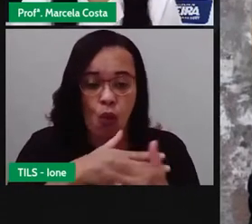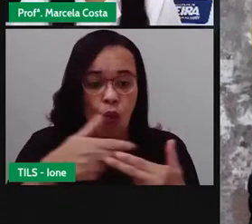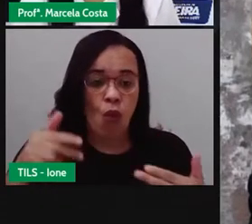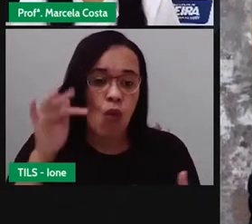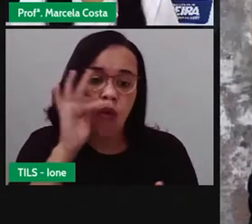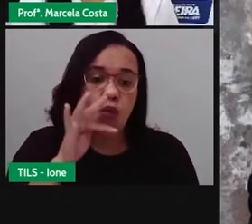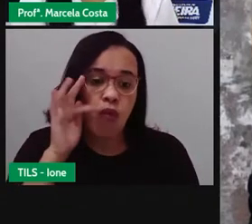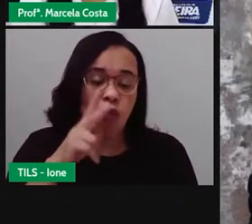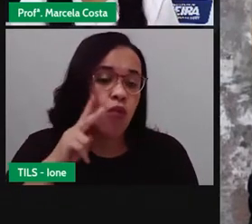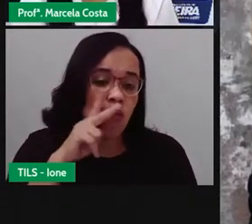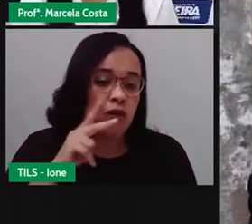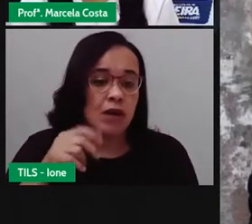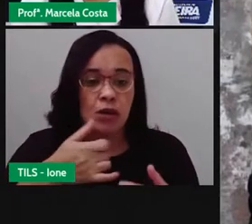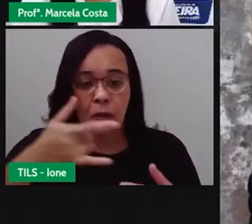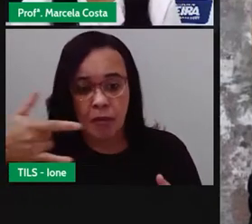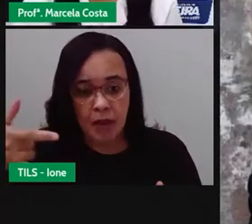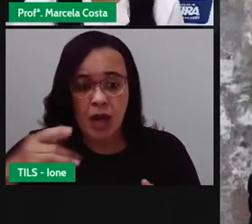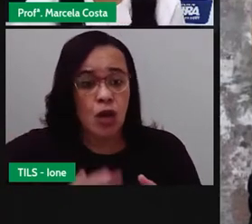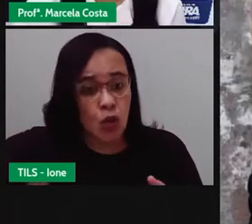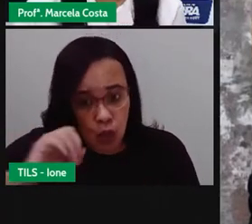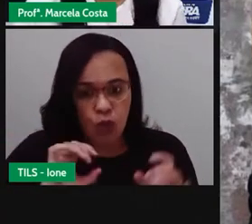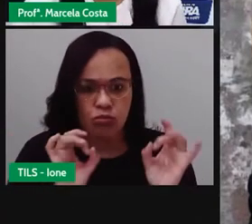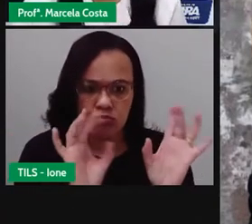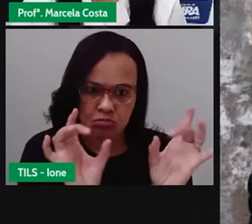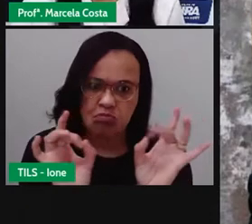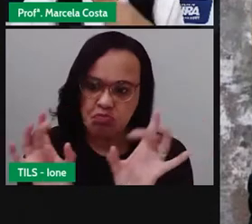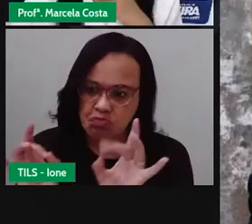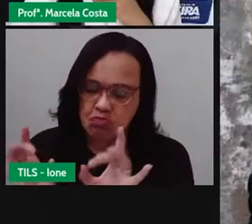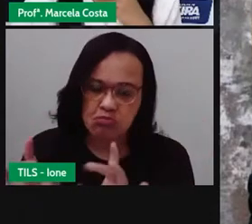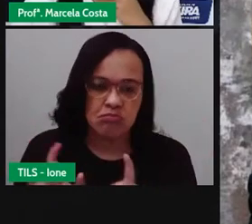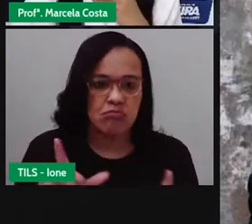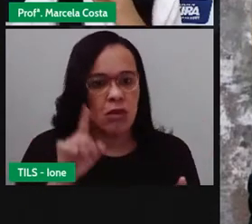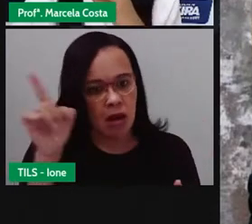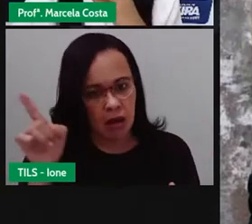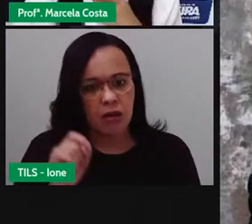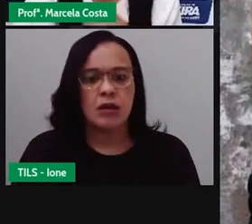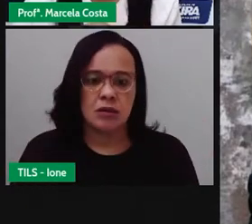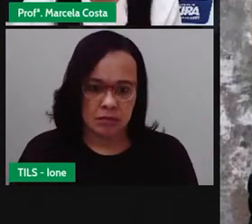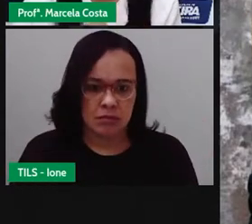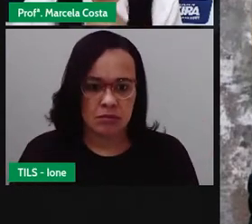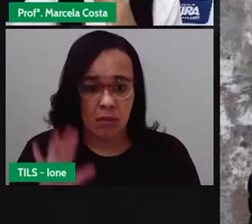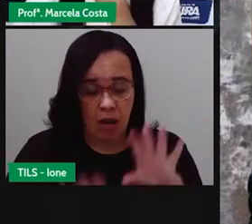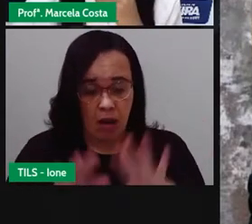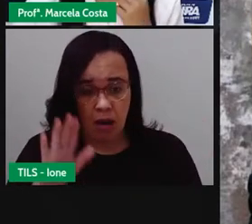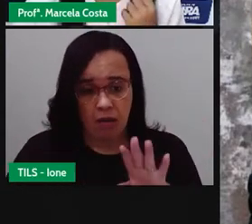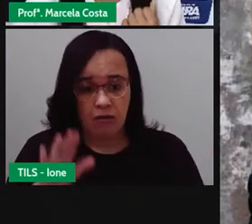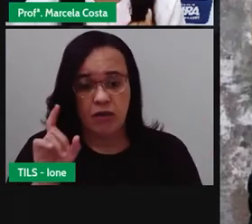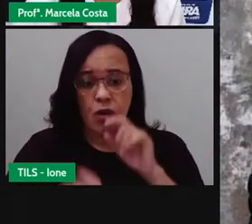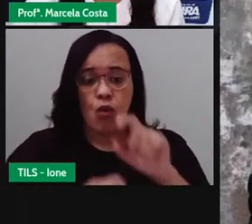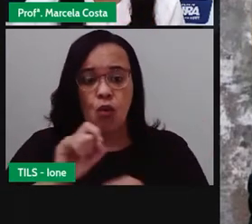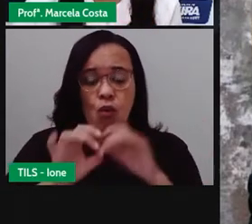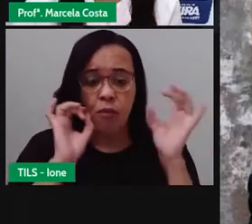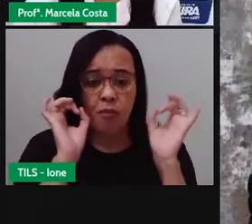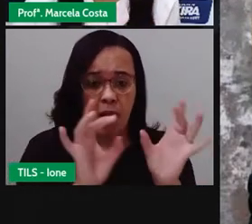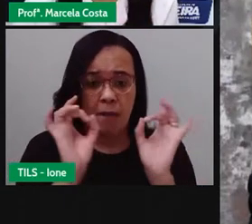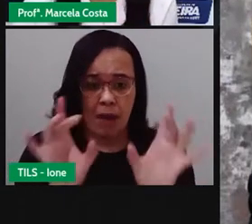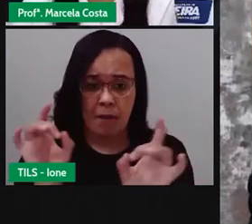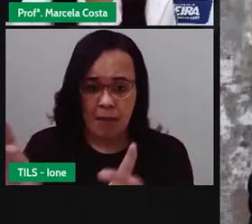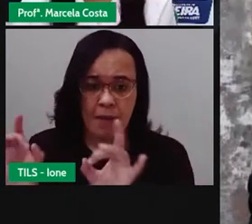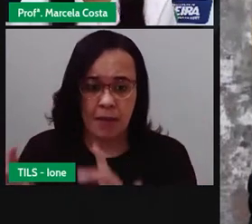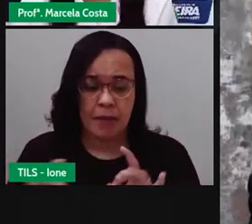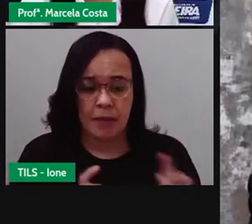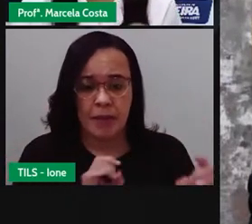Ele é dividido em galpões, com tecinhos domésticos,